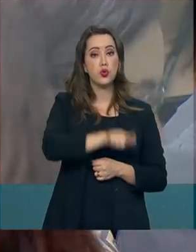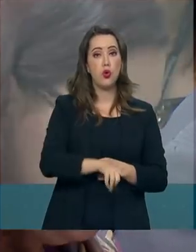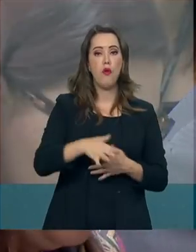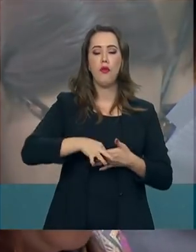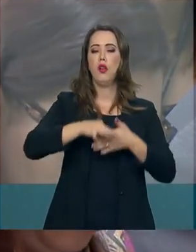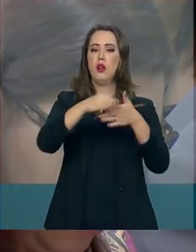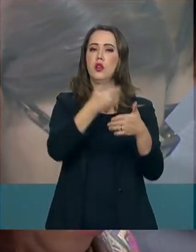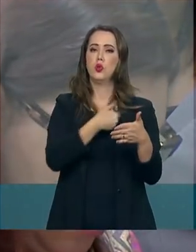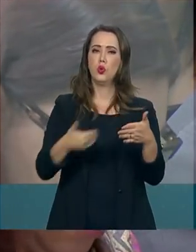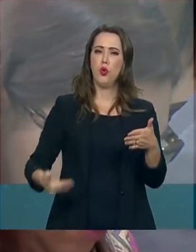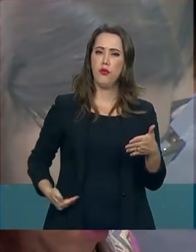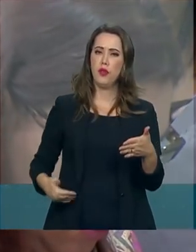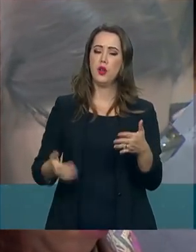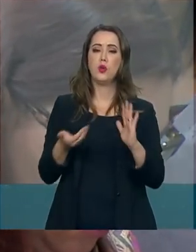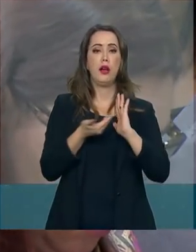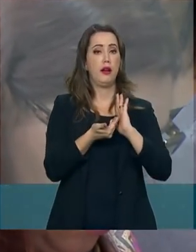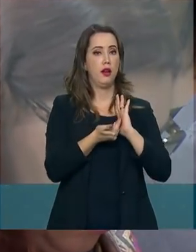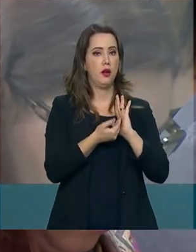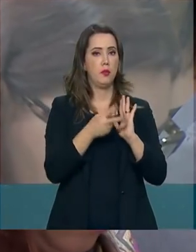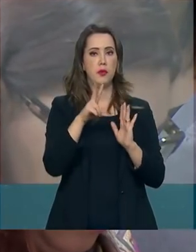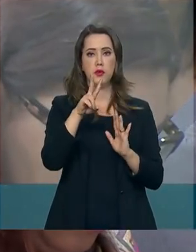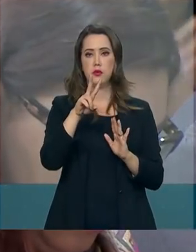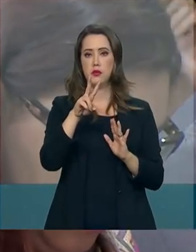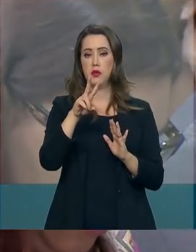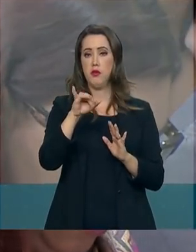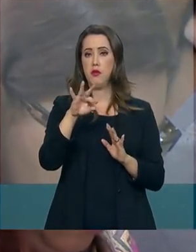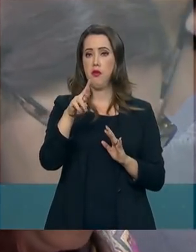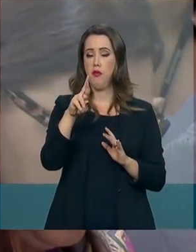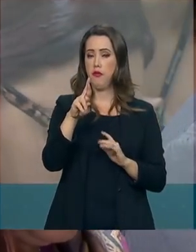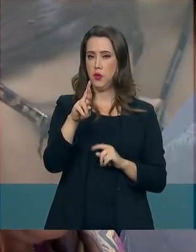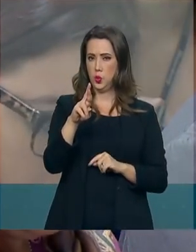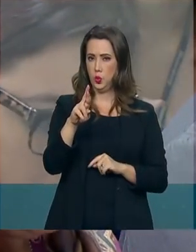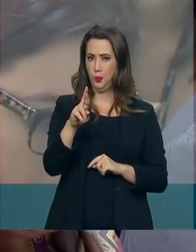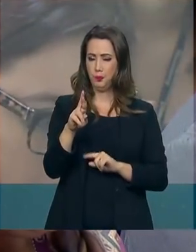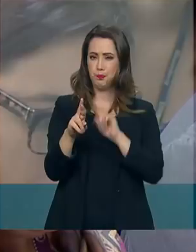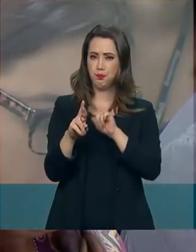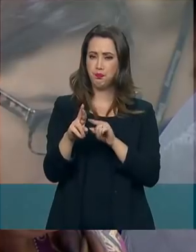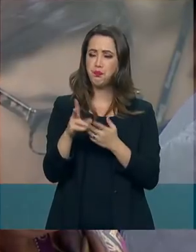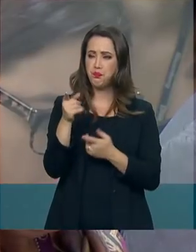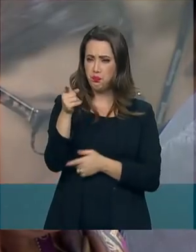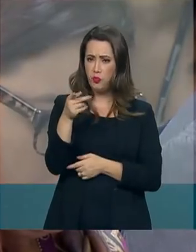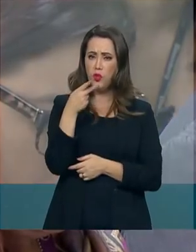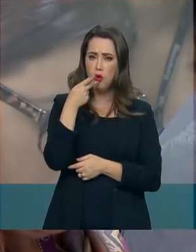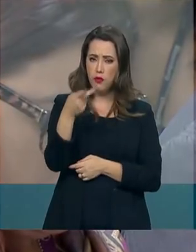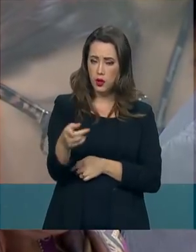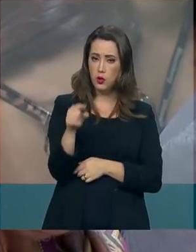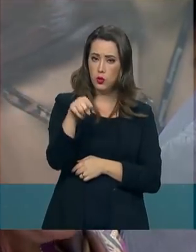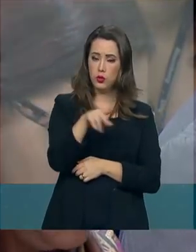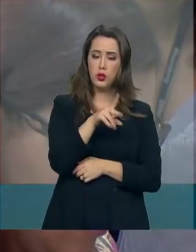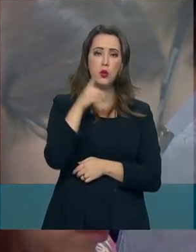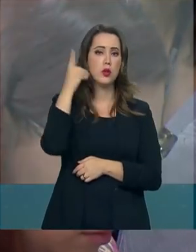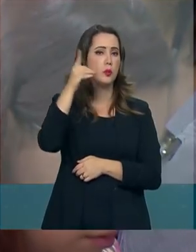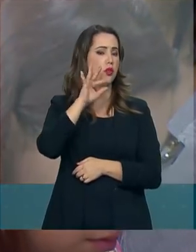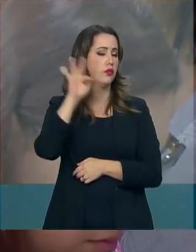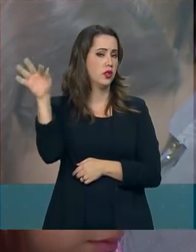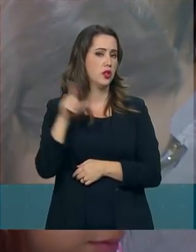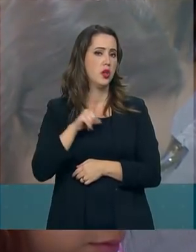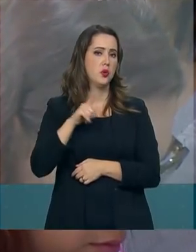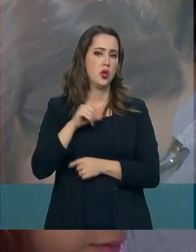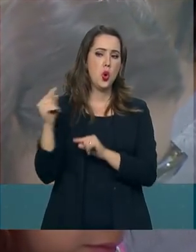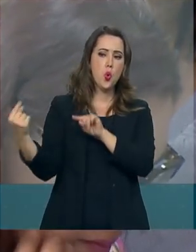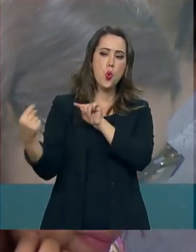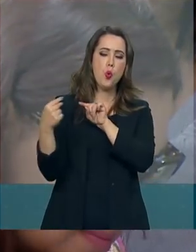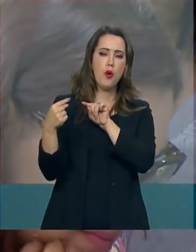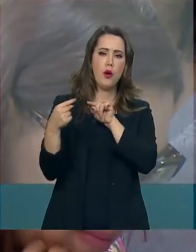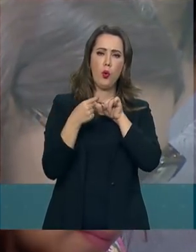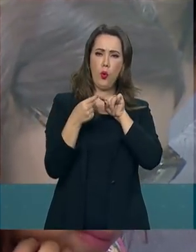na Câmara, Major Vitor Hugo, apesar do senhor ter afirmado que o deputado tem a prerrogativa do Planalto, o apoio